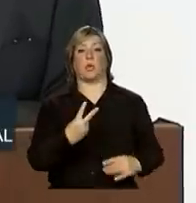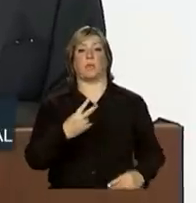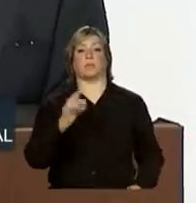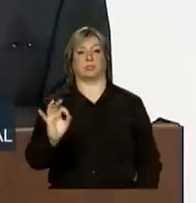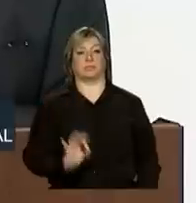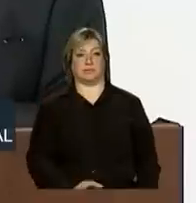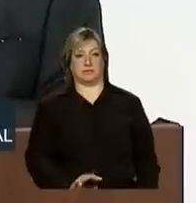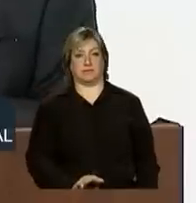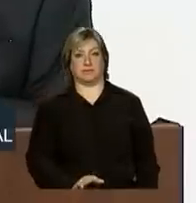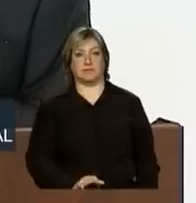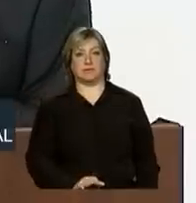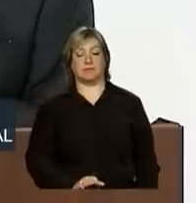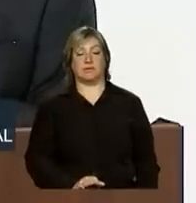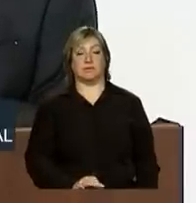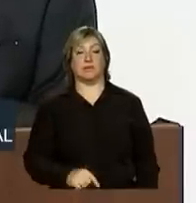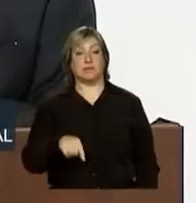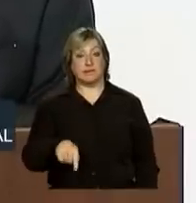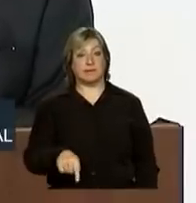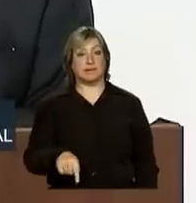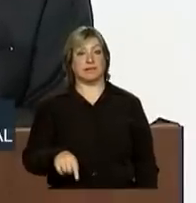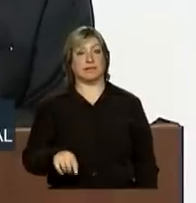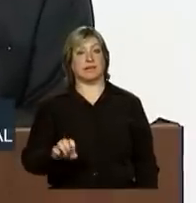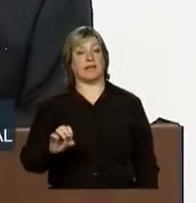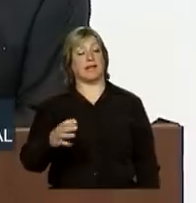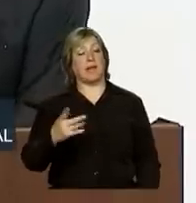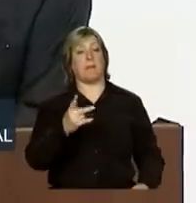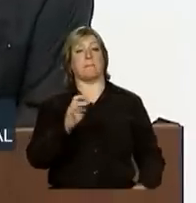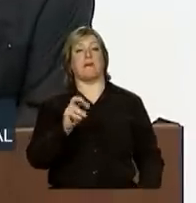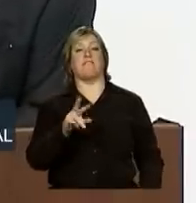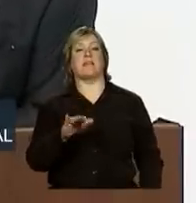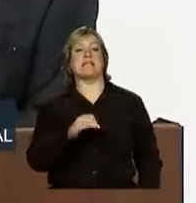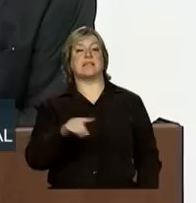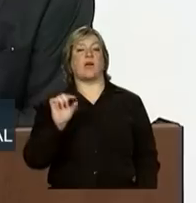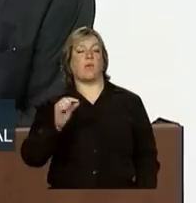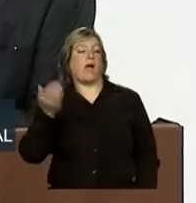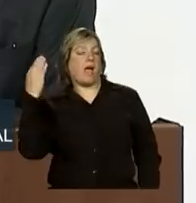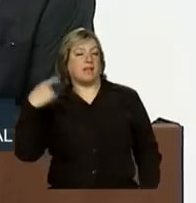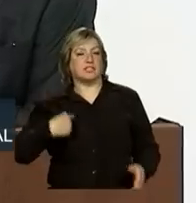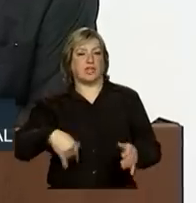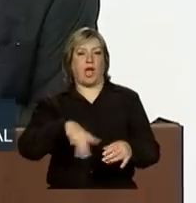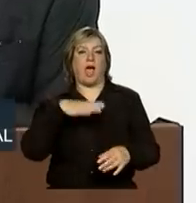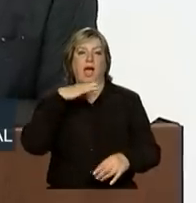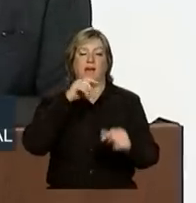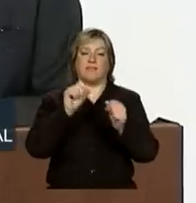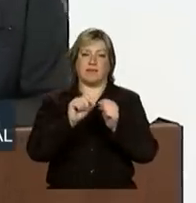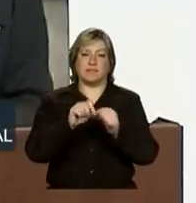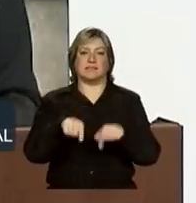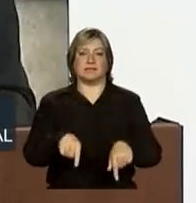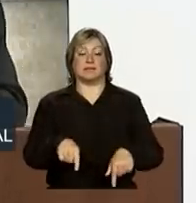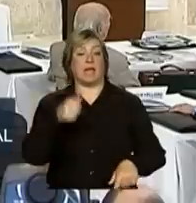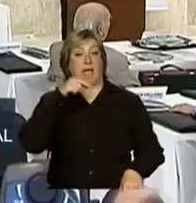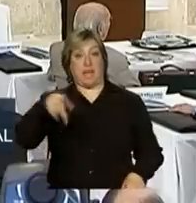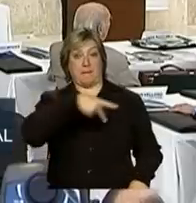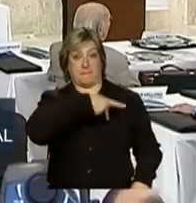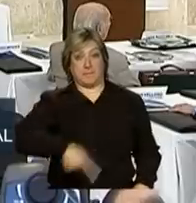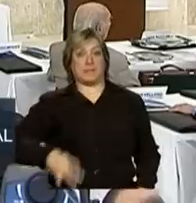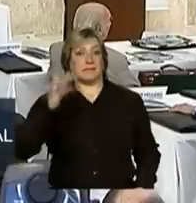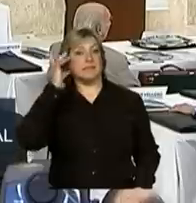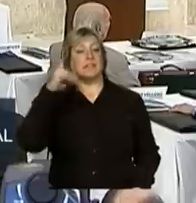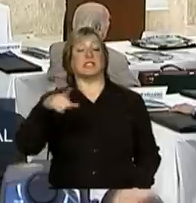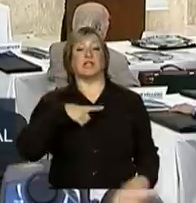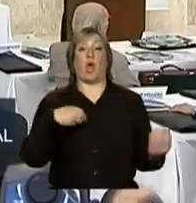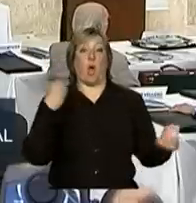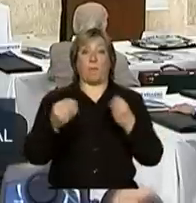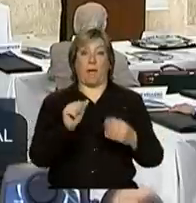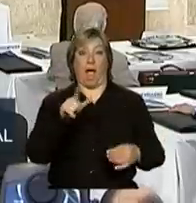que era uma previsão que nós fazíamos. A presidenta tinha como objetivo trazer